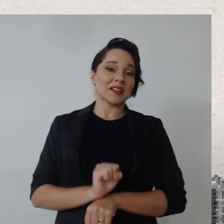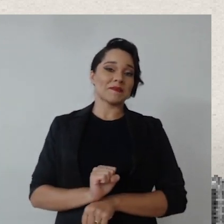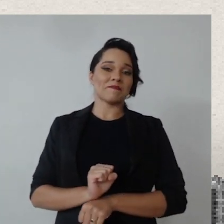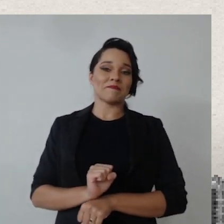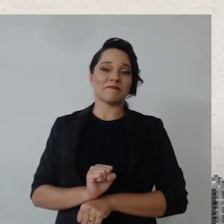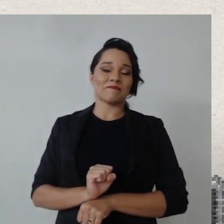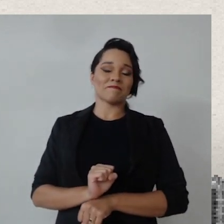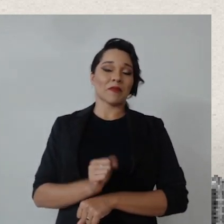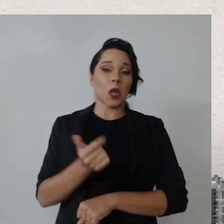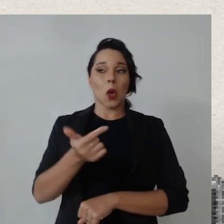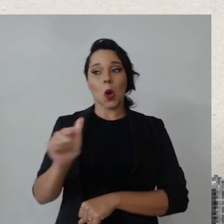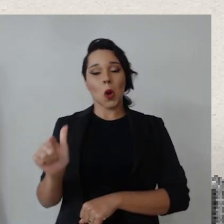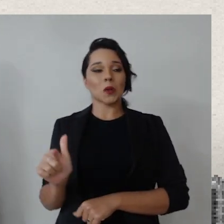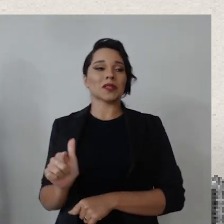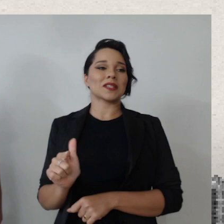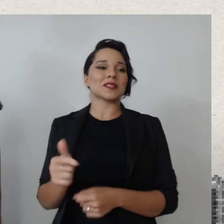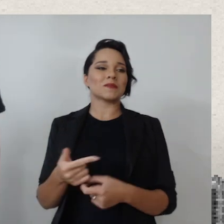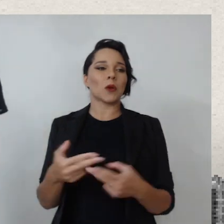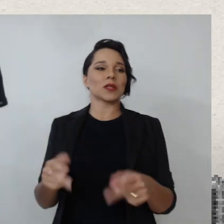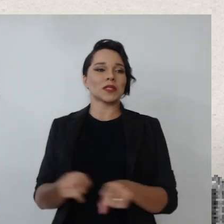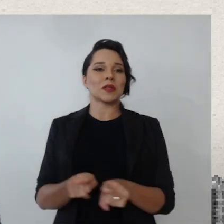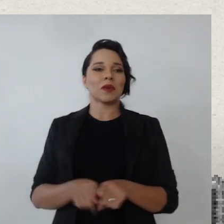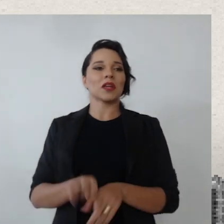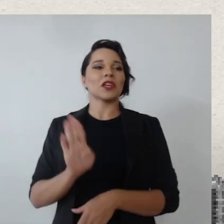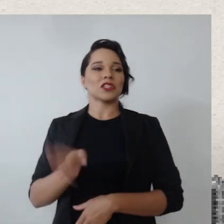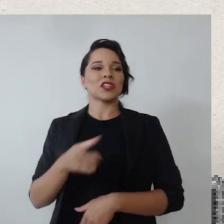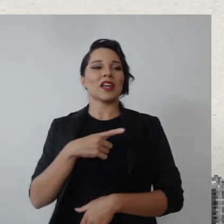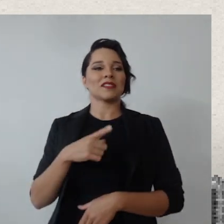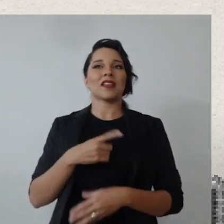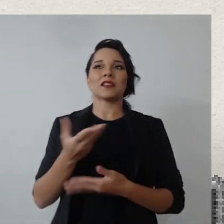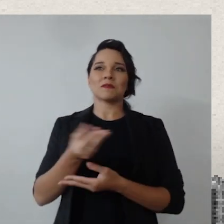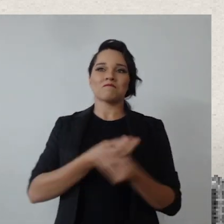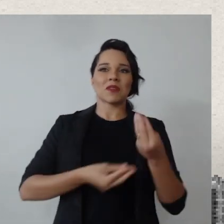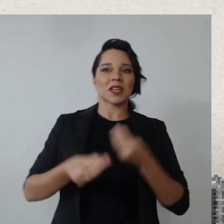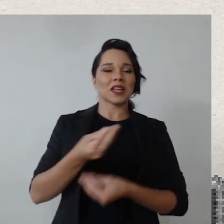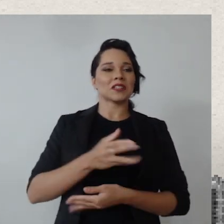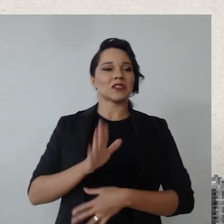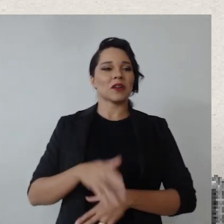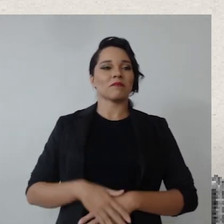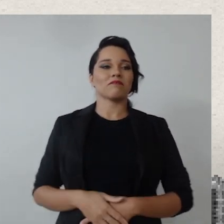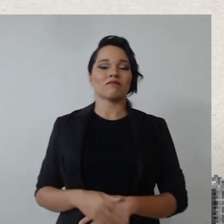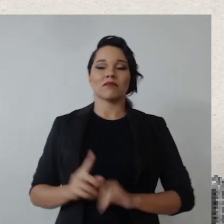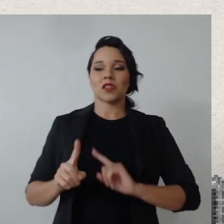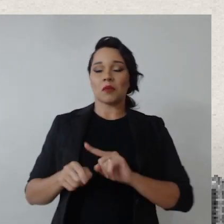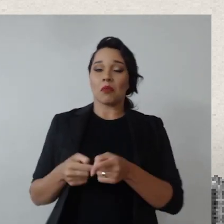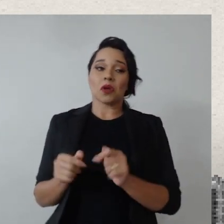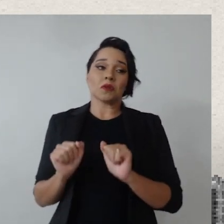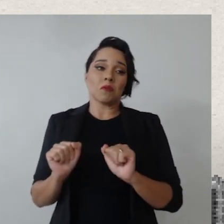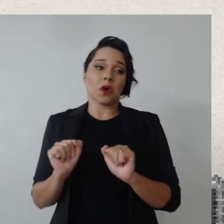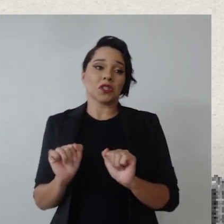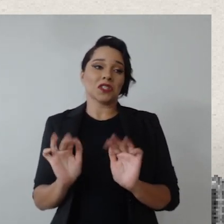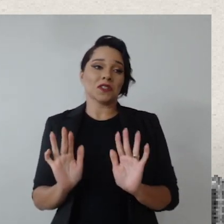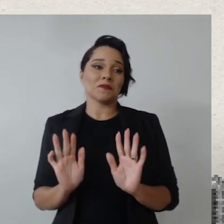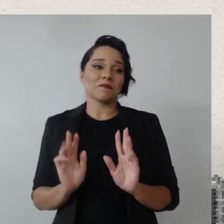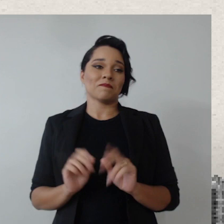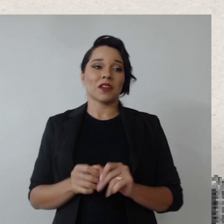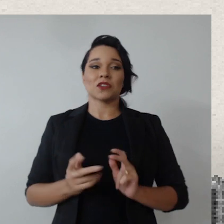outras iniciativas, né, Renato? A gente já trocou algumas figurinhas, né? Quem sabe a gente não